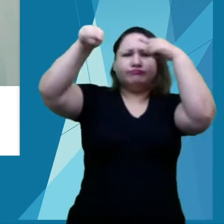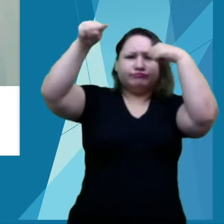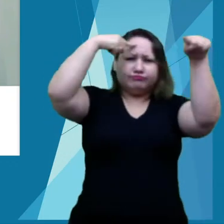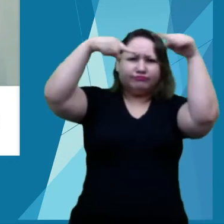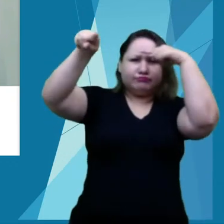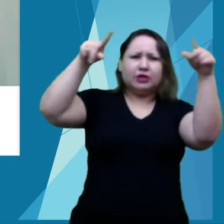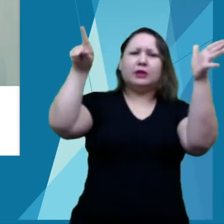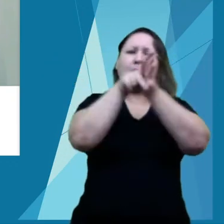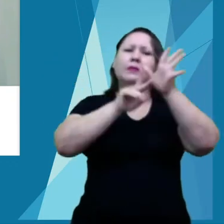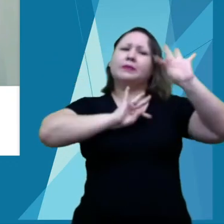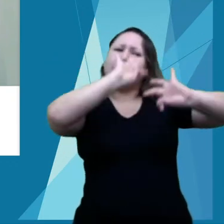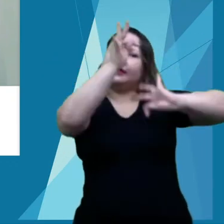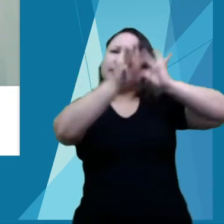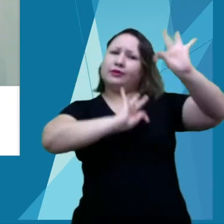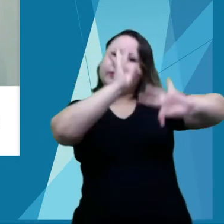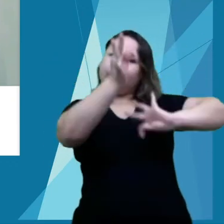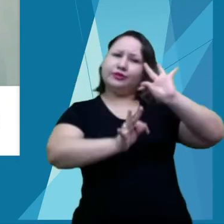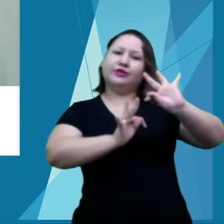era digital.